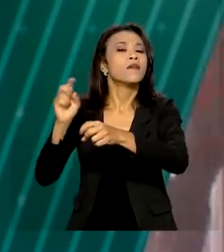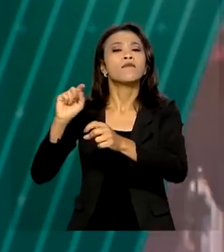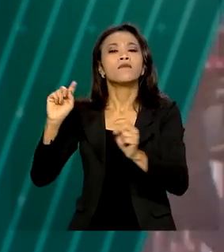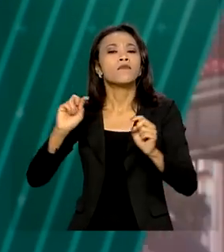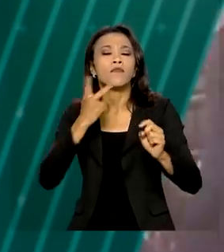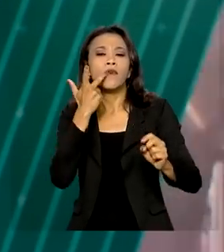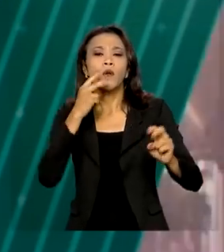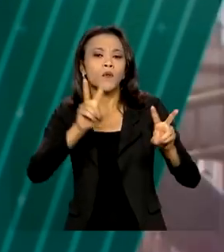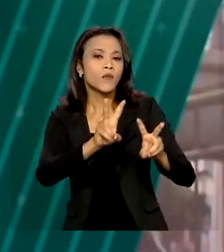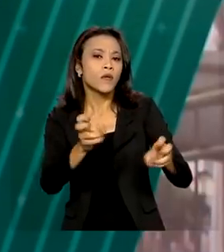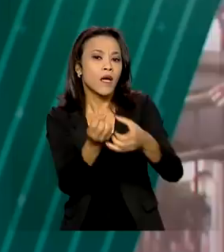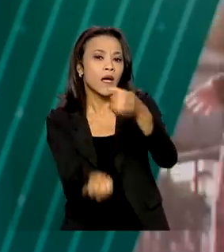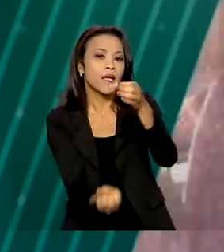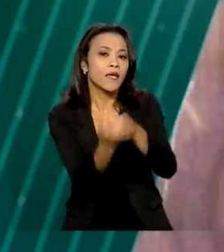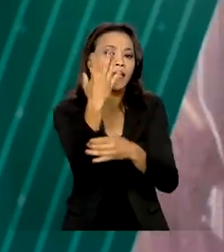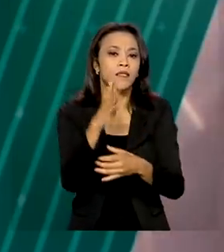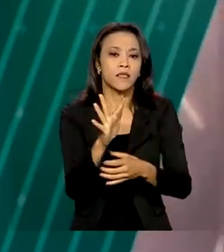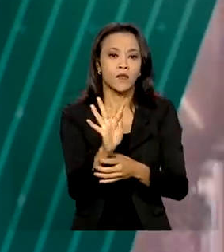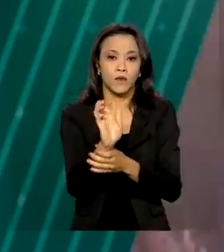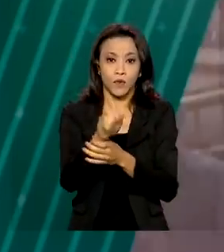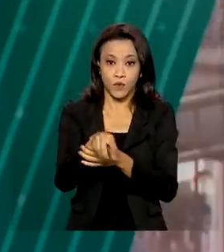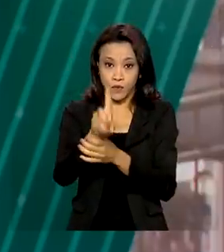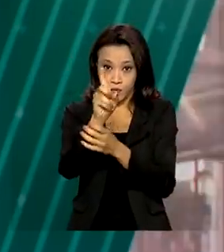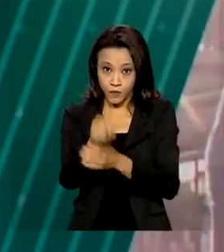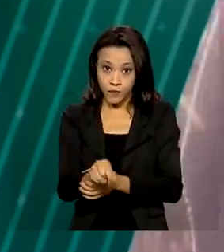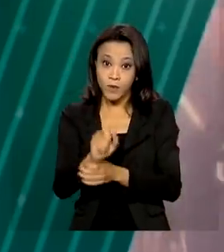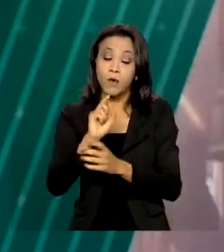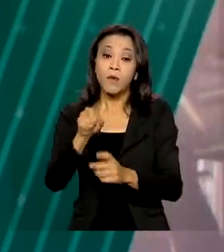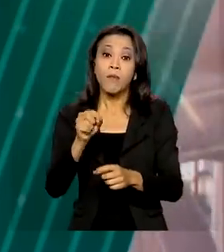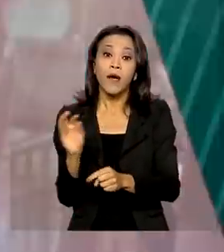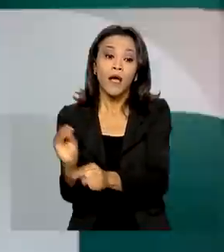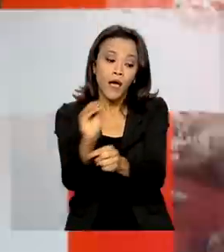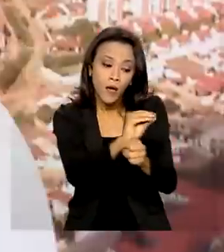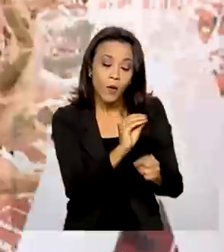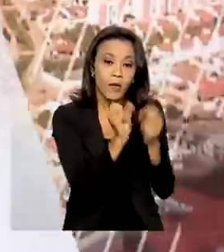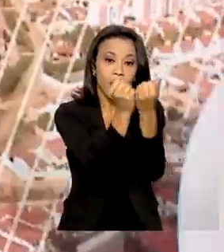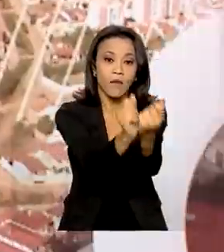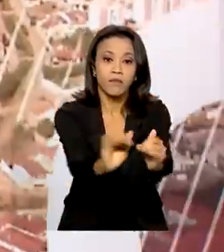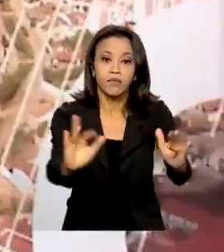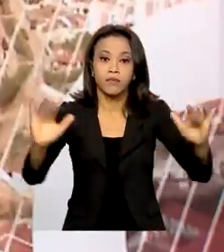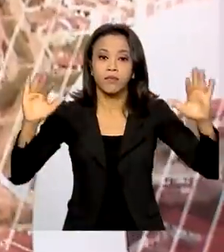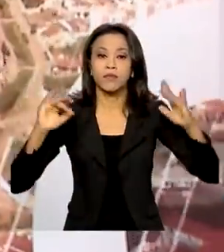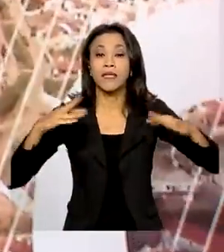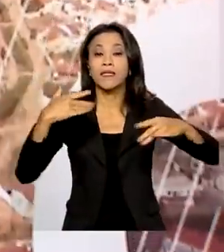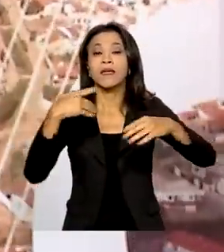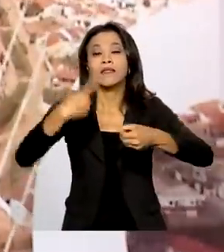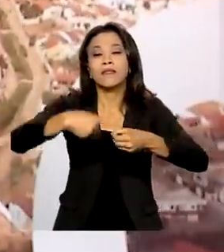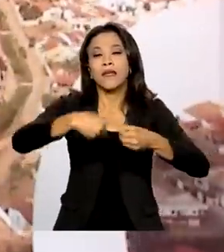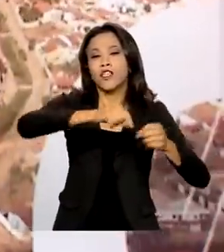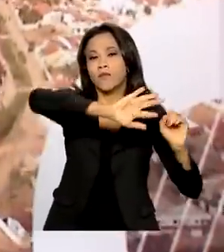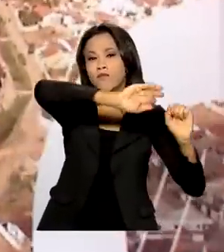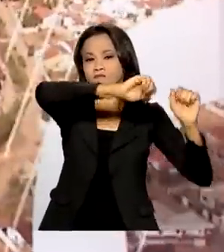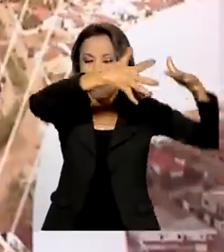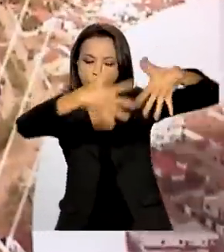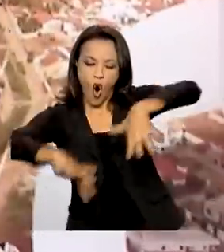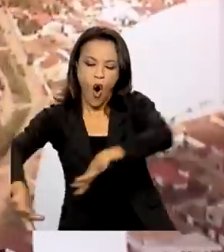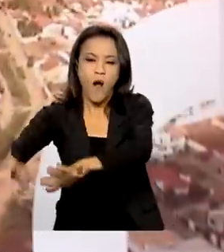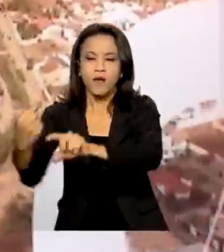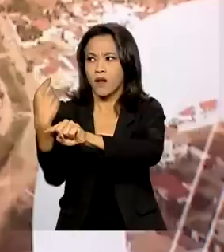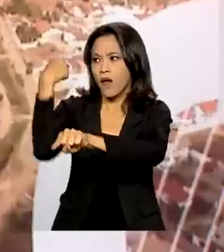apoiar a recuperação ambiental e econômica de Mariana, em Minas Gerais. Em 2015, uma